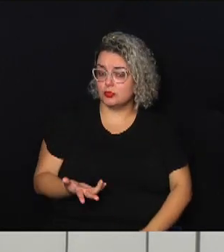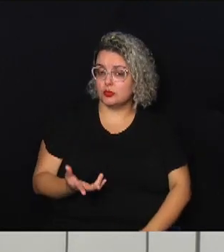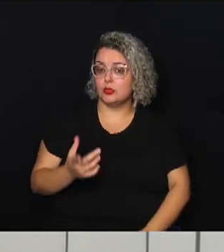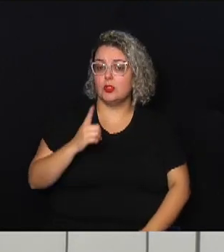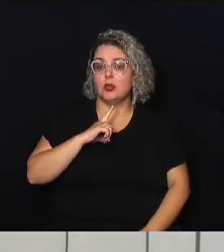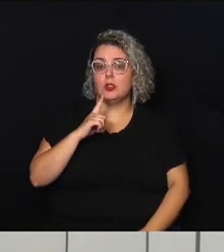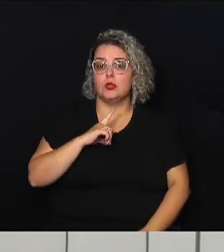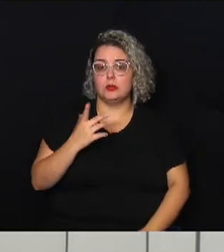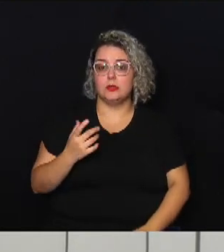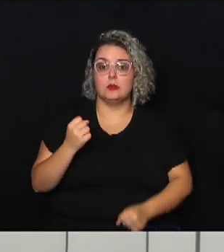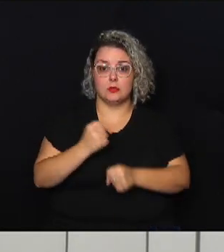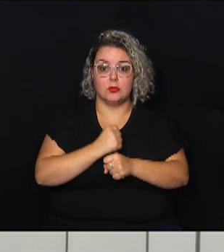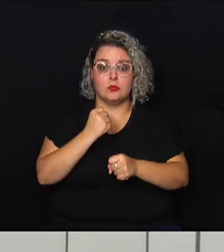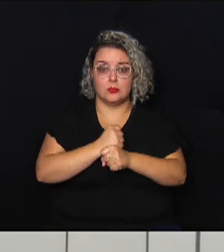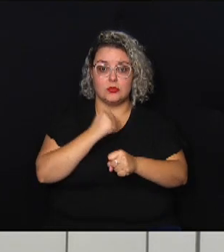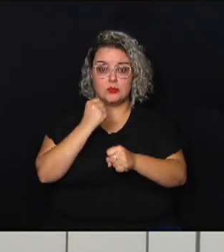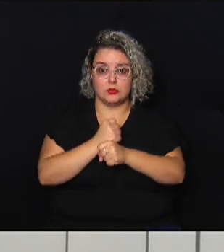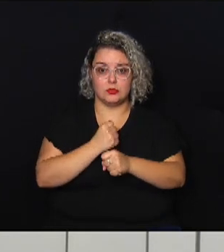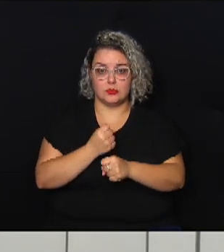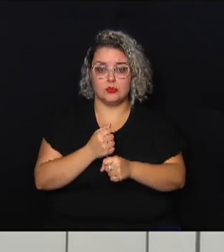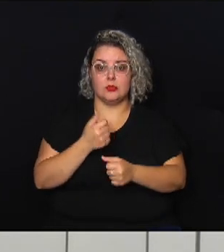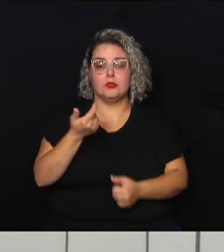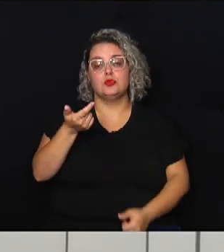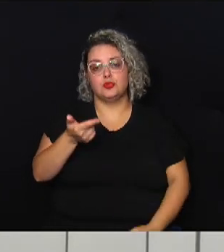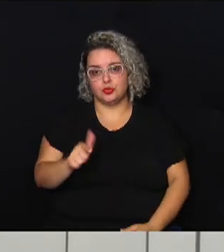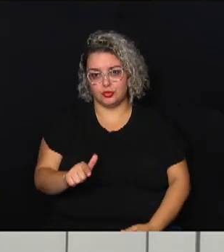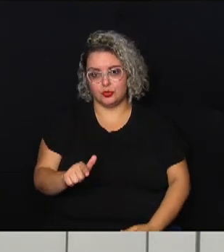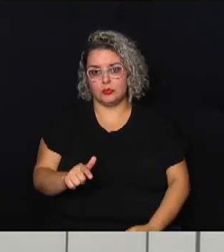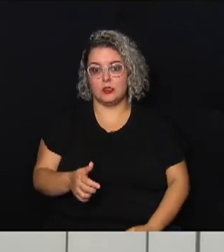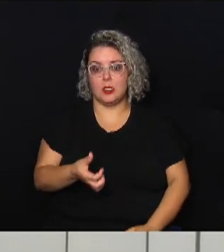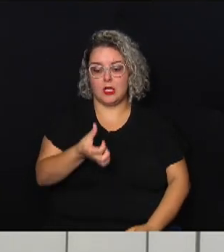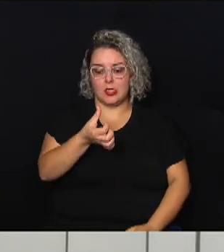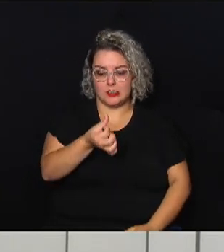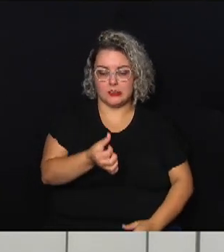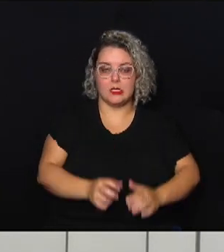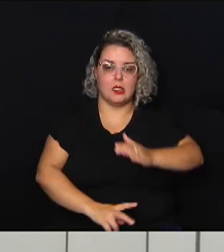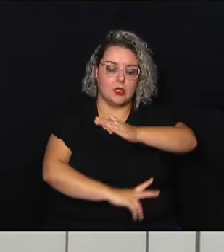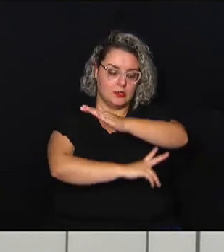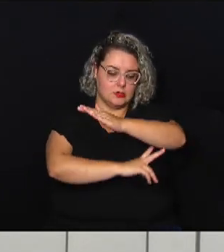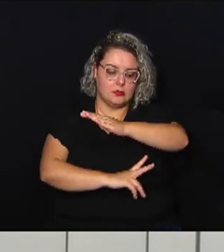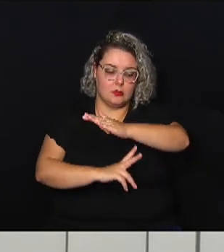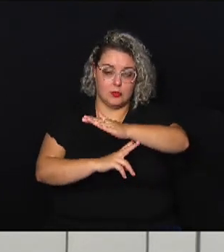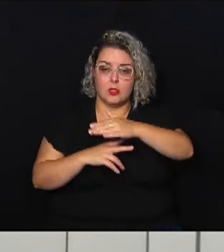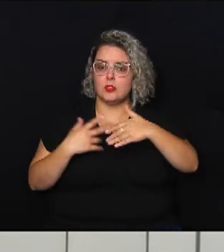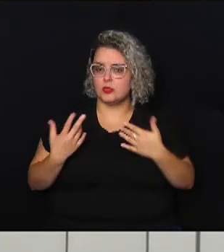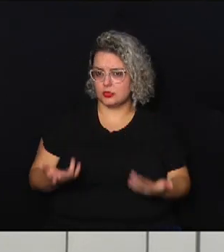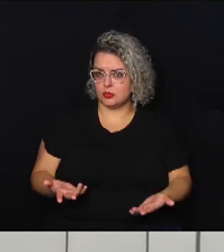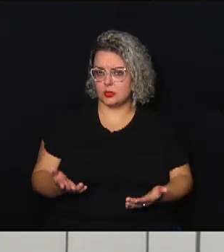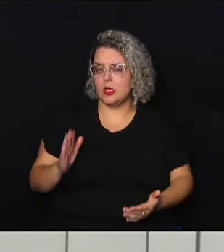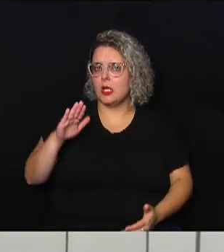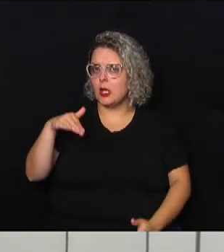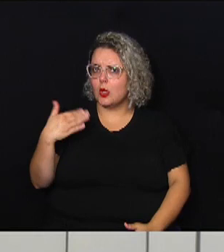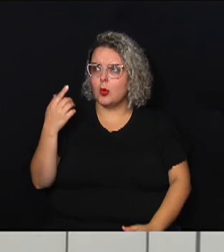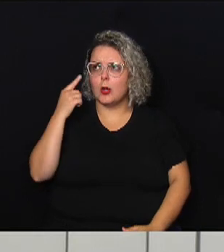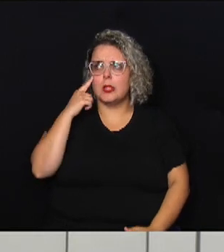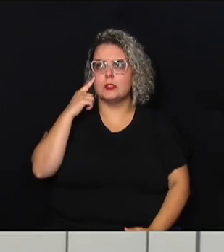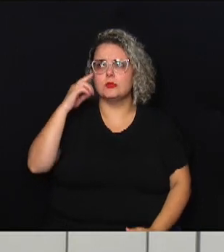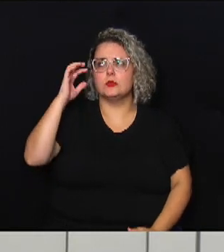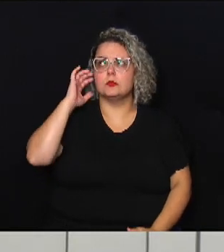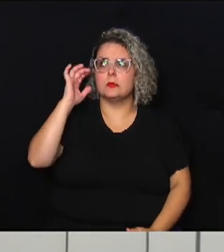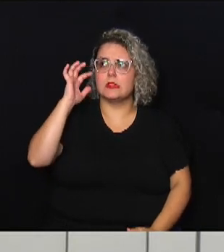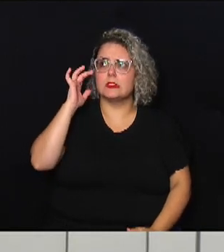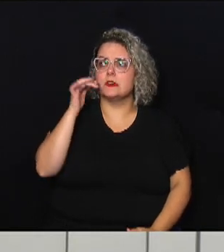aí a construção a previsão de reconstrução de seis pontes então quando a gente pensa também